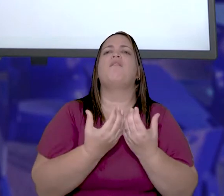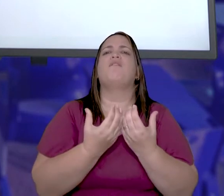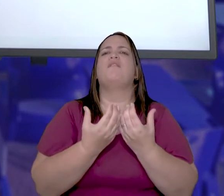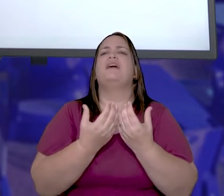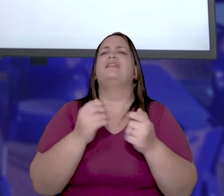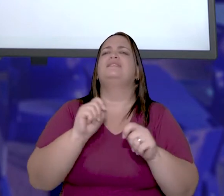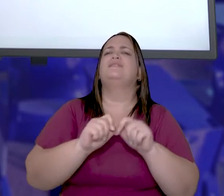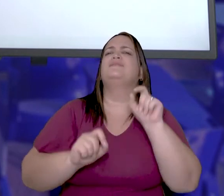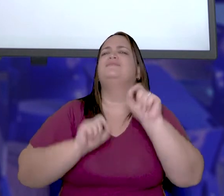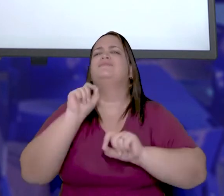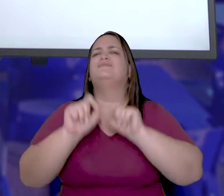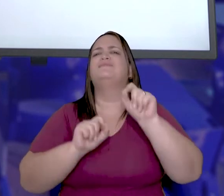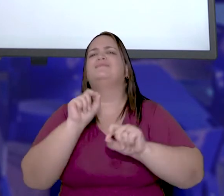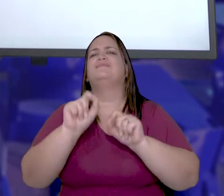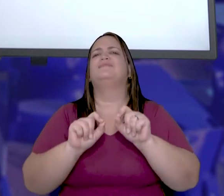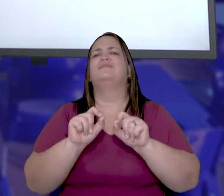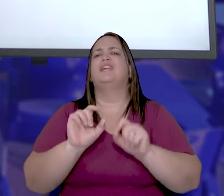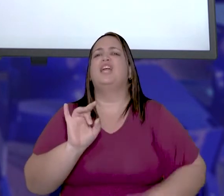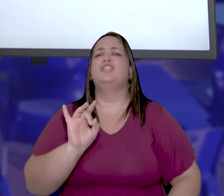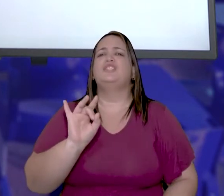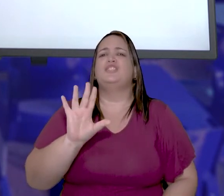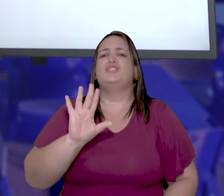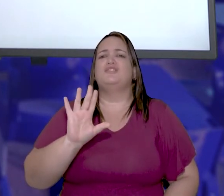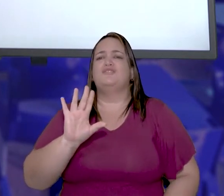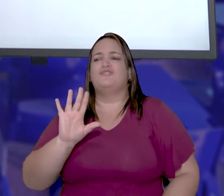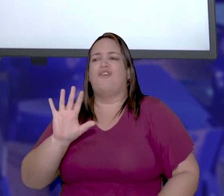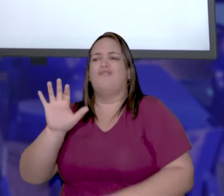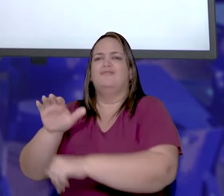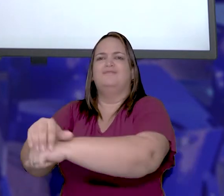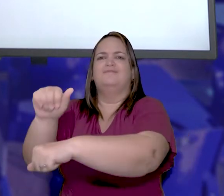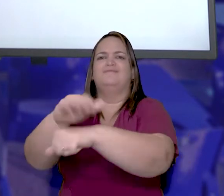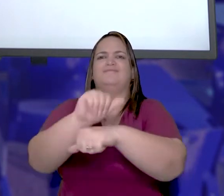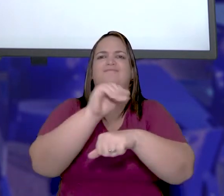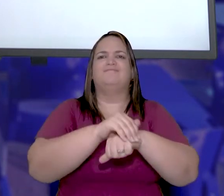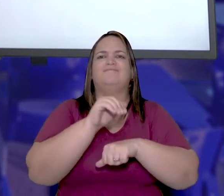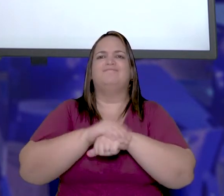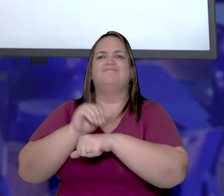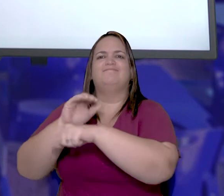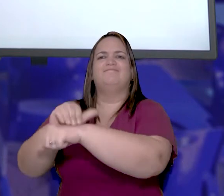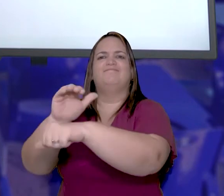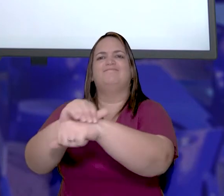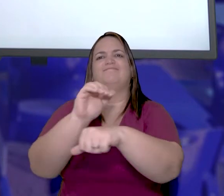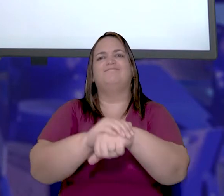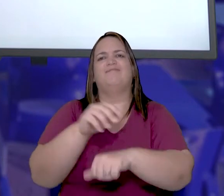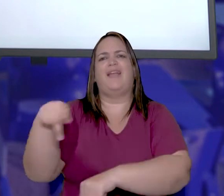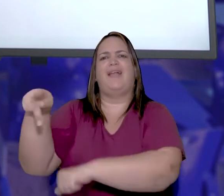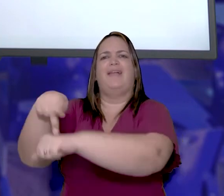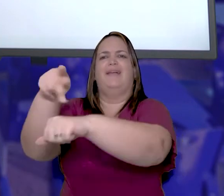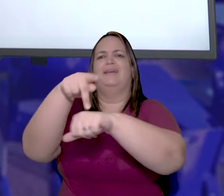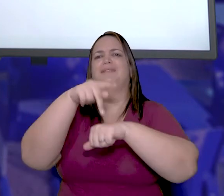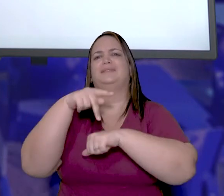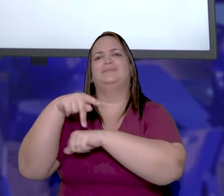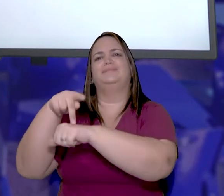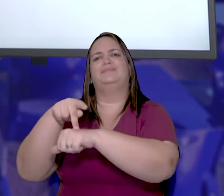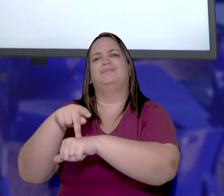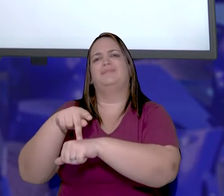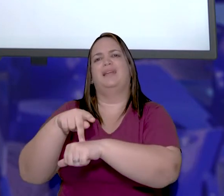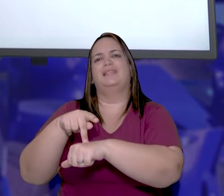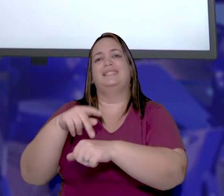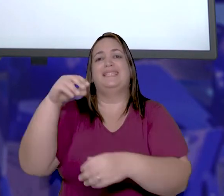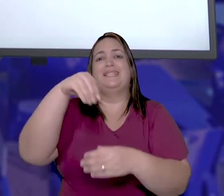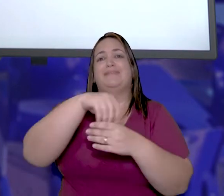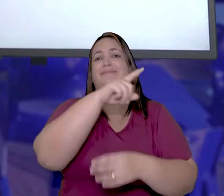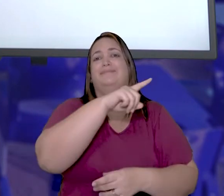Mas, na realidade, a Conferência de Berlim serviu unicamente para dividir,